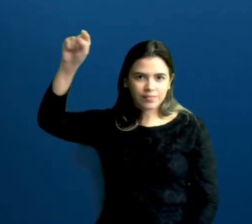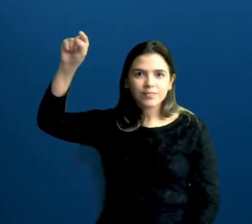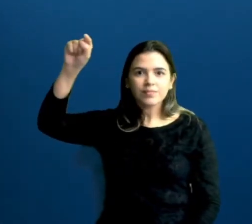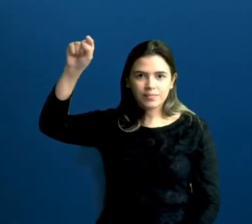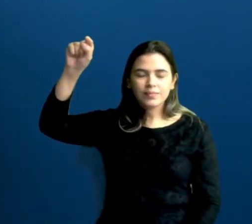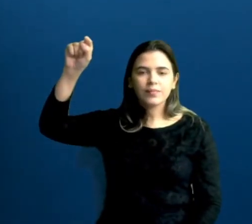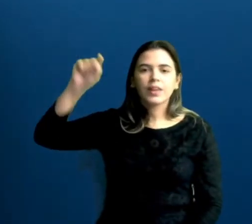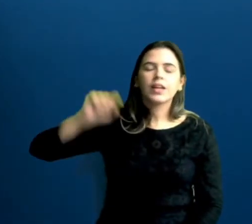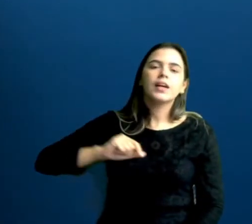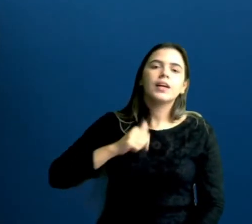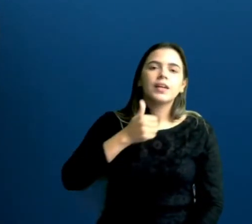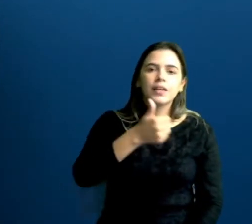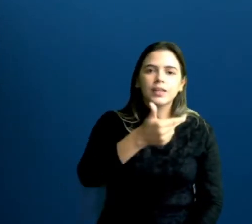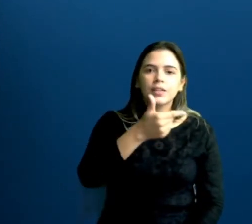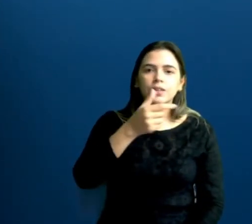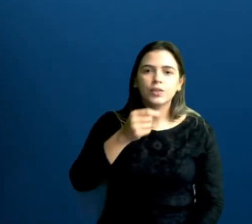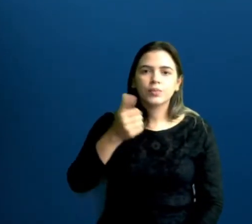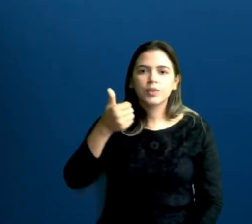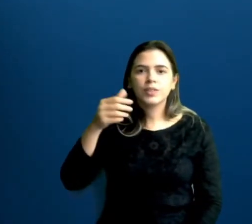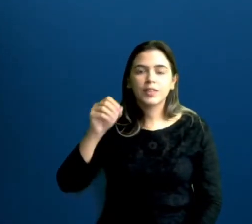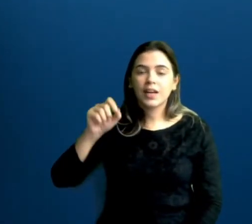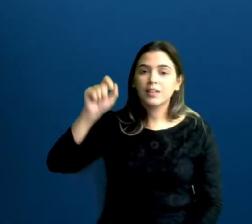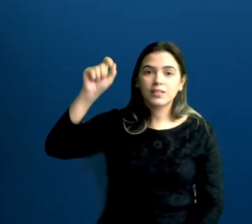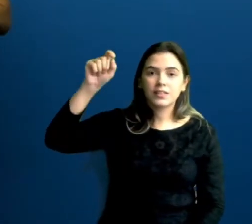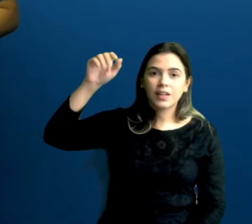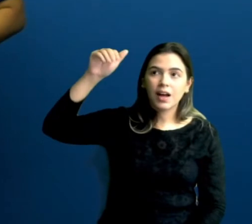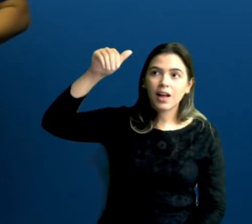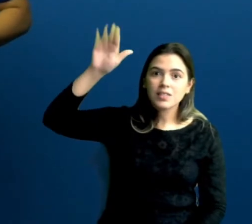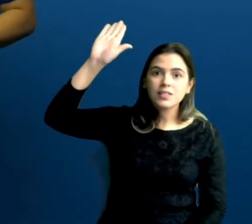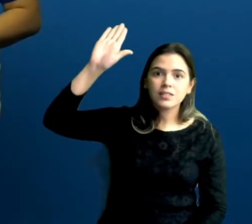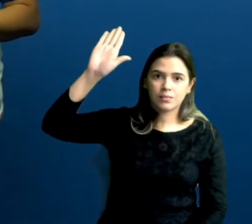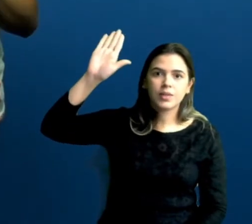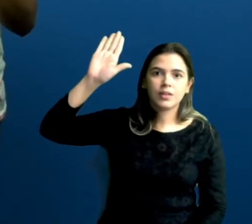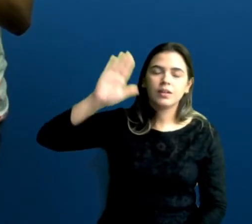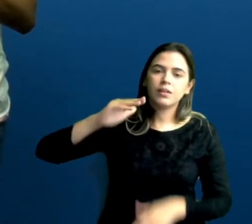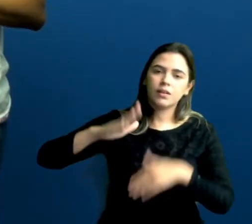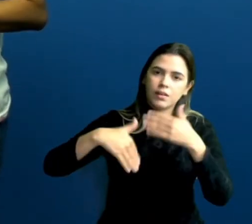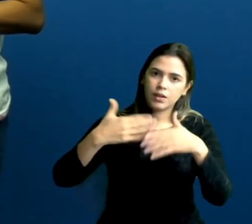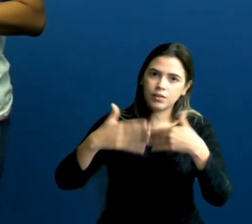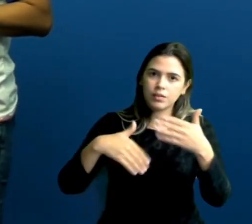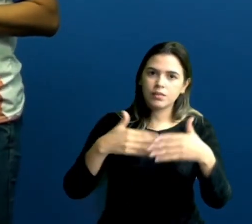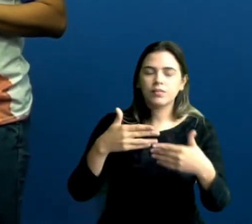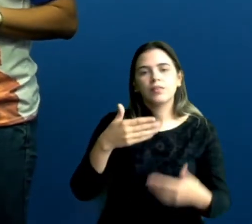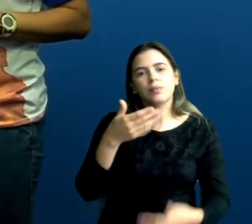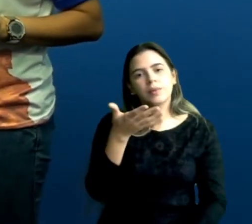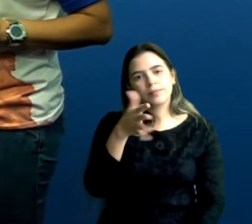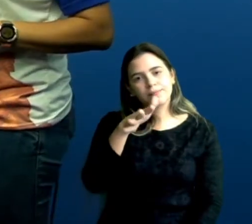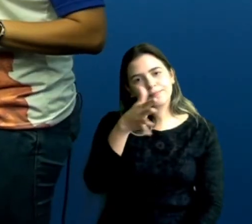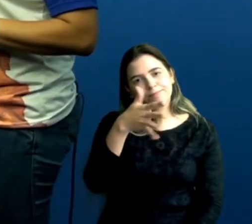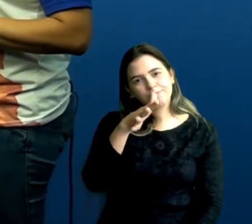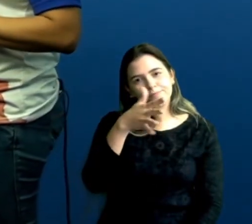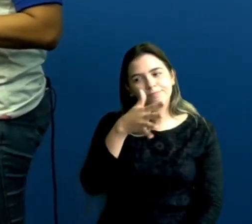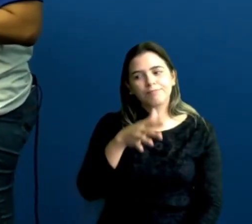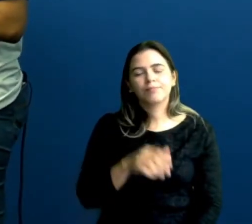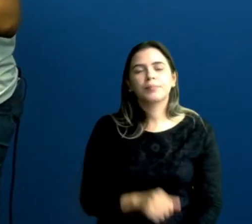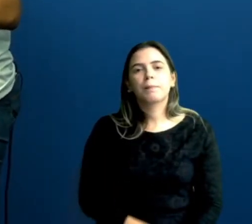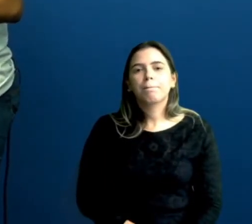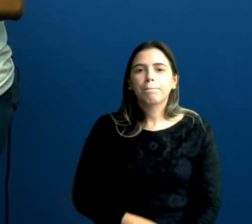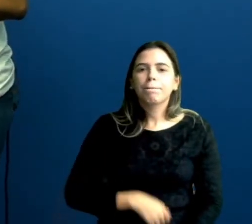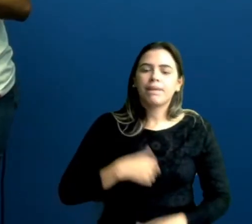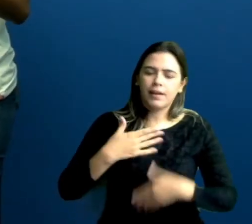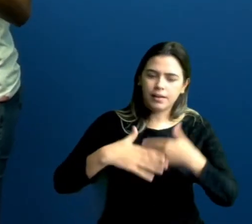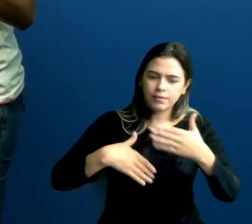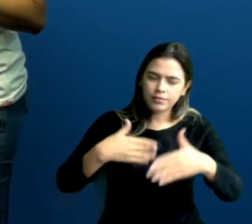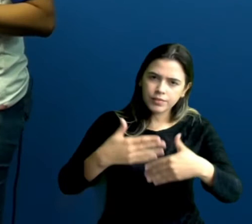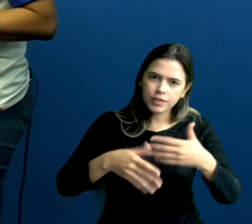índice estava acima de 0,6, que é considerado um índice de Desenvolvimento Mediano, tá? Avança